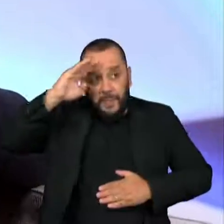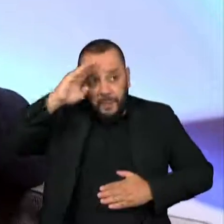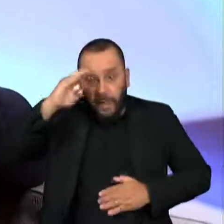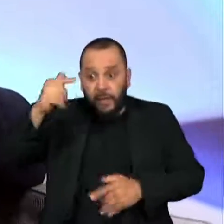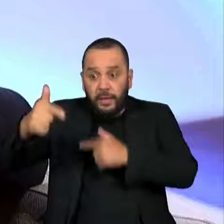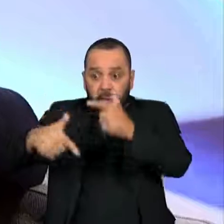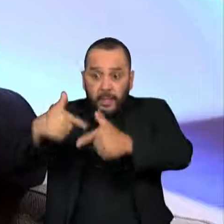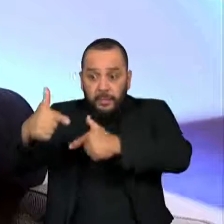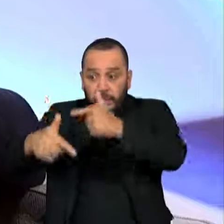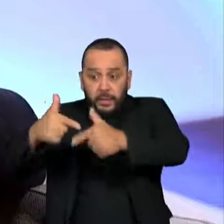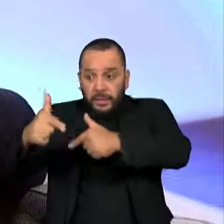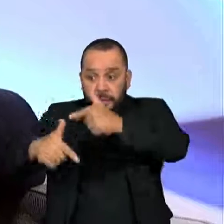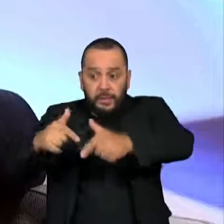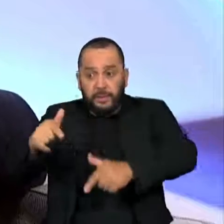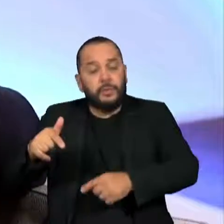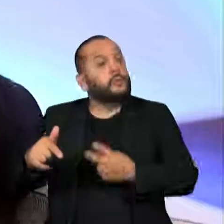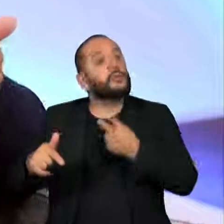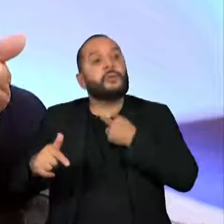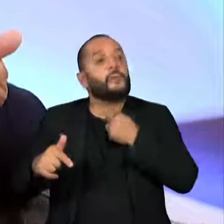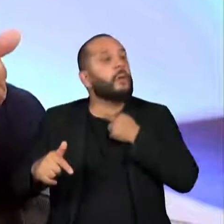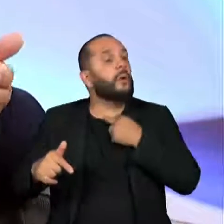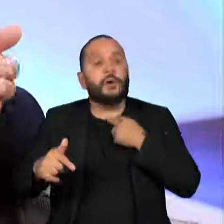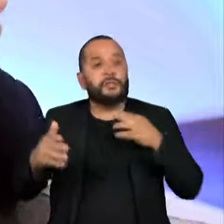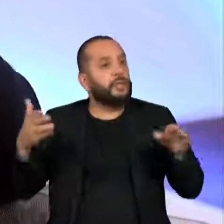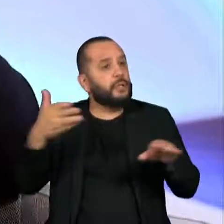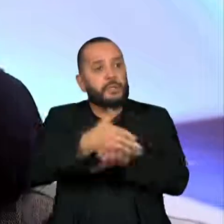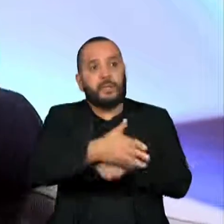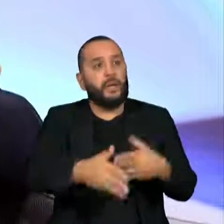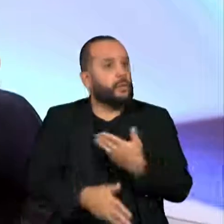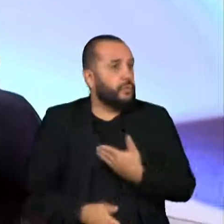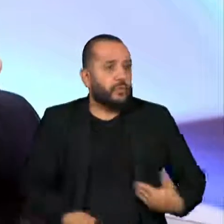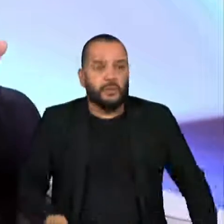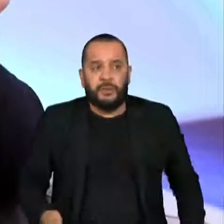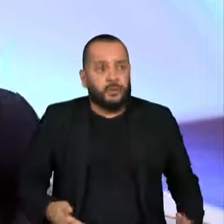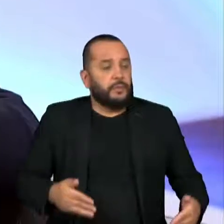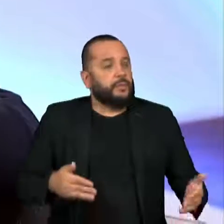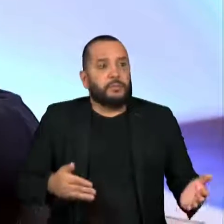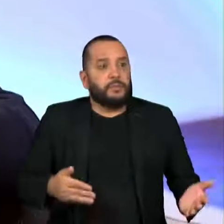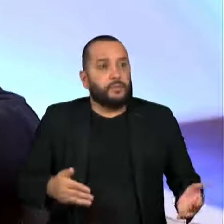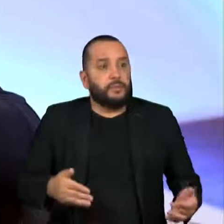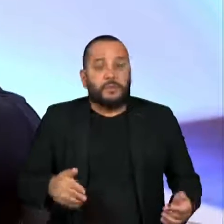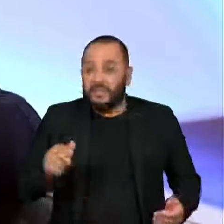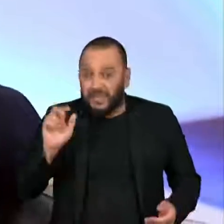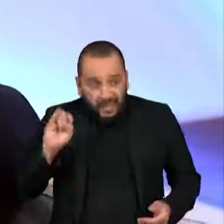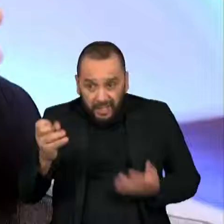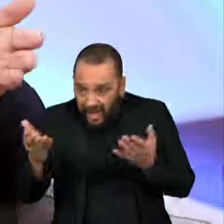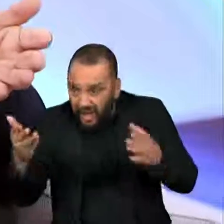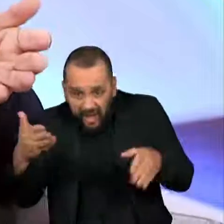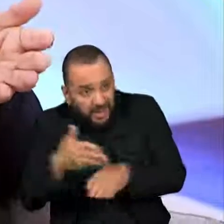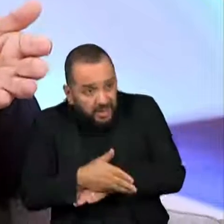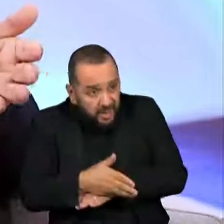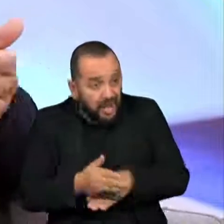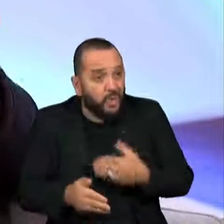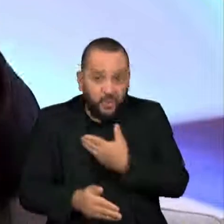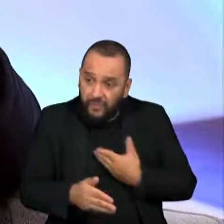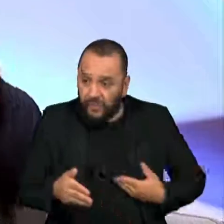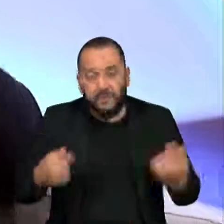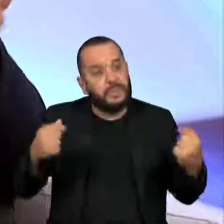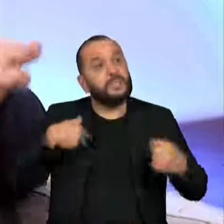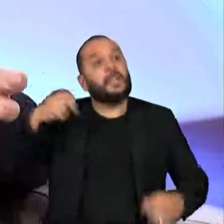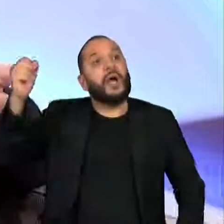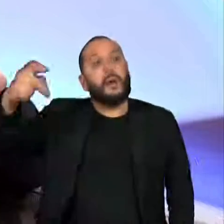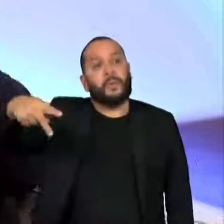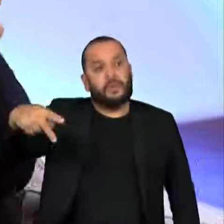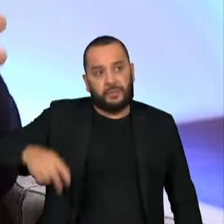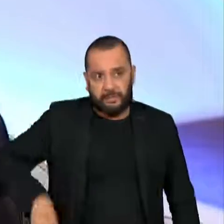não podiam participar do governo. Se você quer participar do governo, você passa para a reserva, não há nenhum problema. Mas